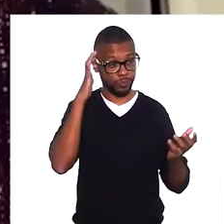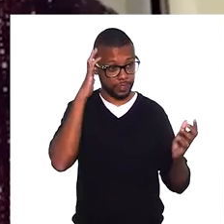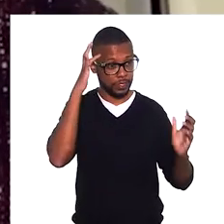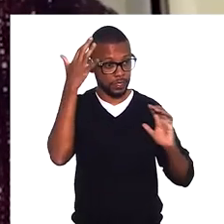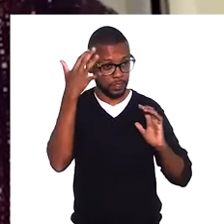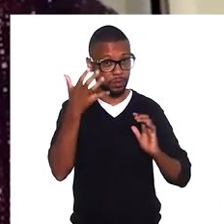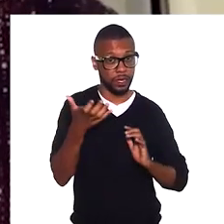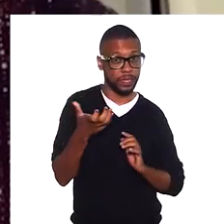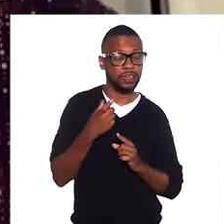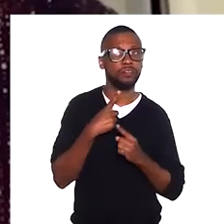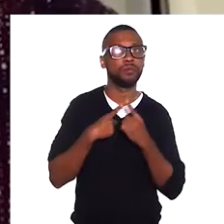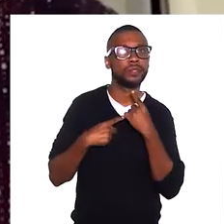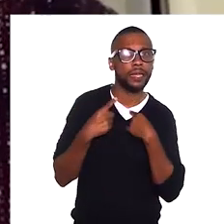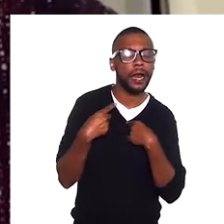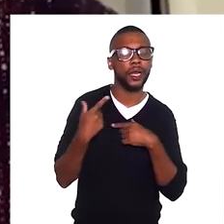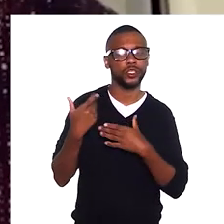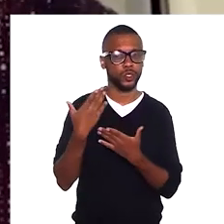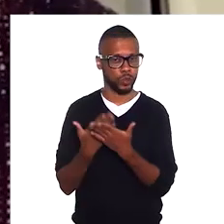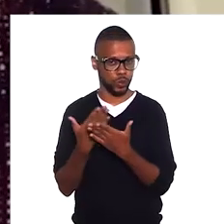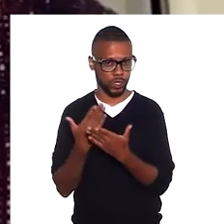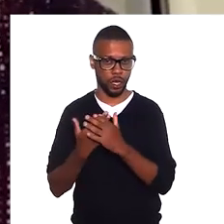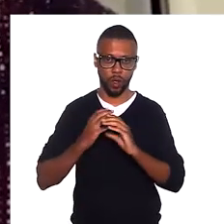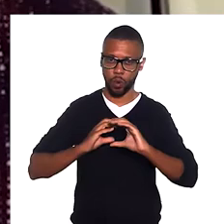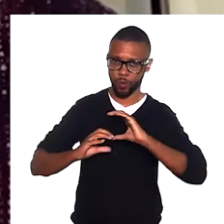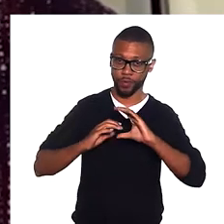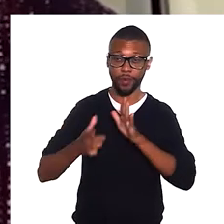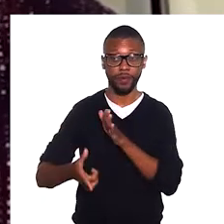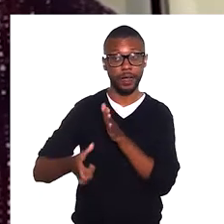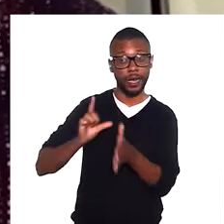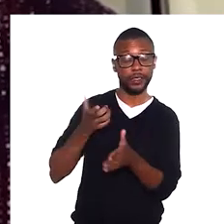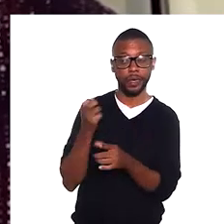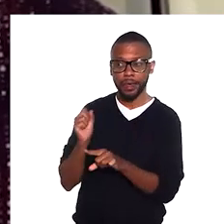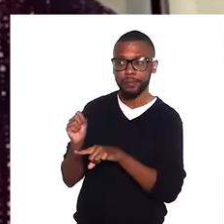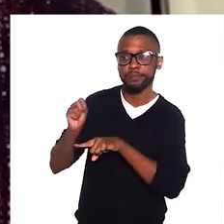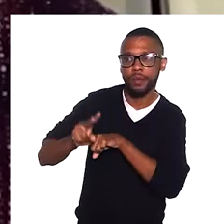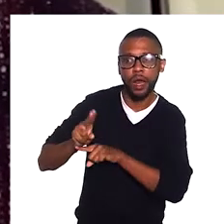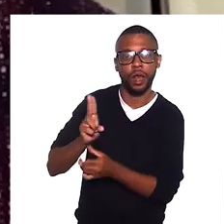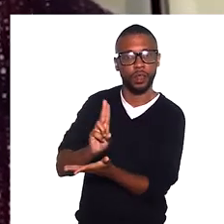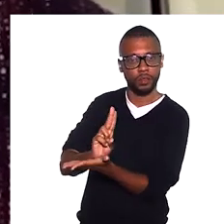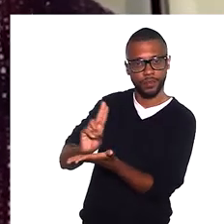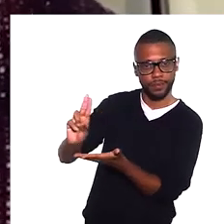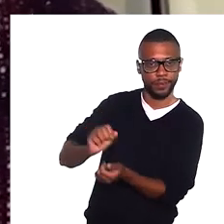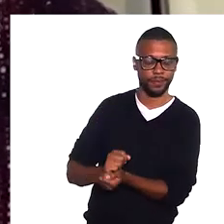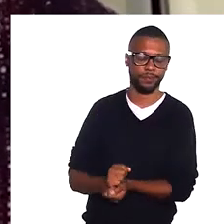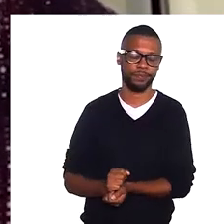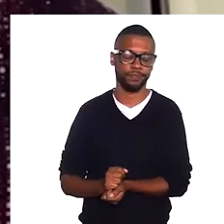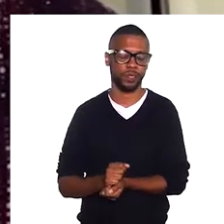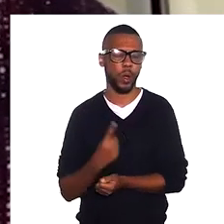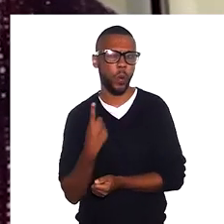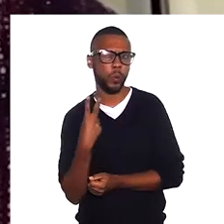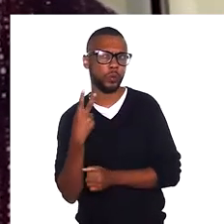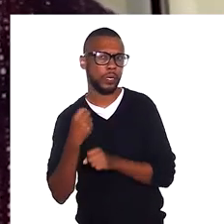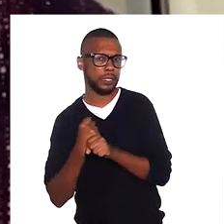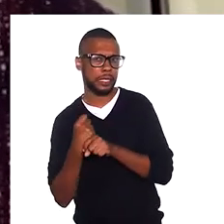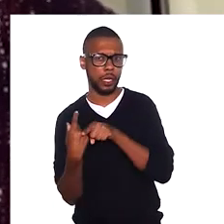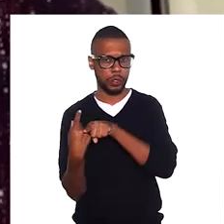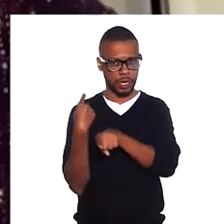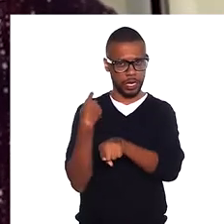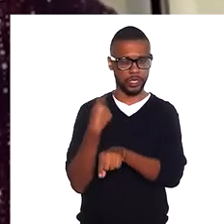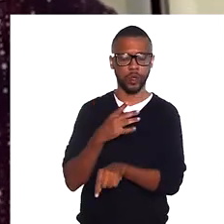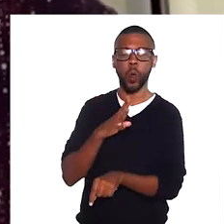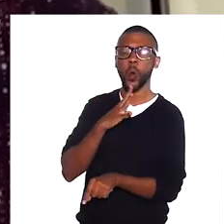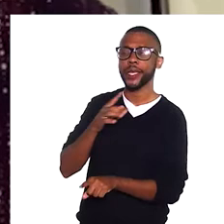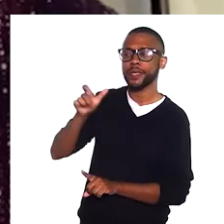decidi que eu queria fazer comunicação, foi um pouquinho antes de eu entrar na universidade. Um ano ou dois antes,